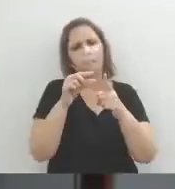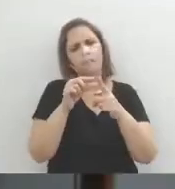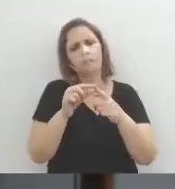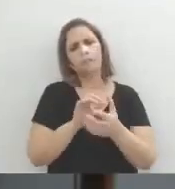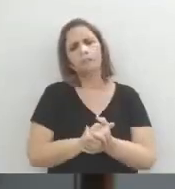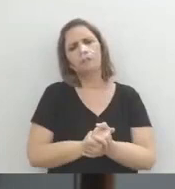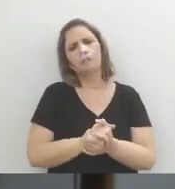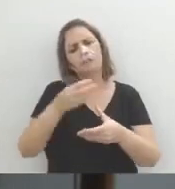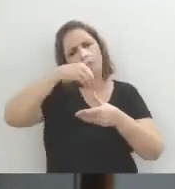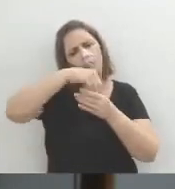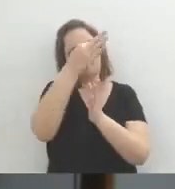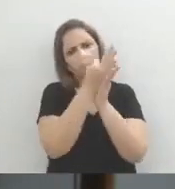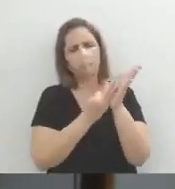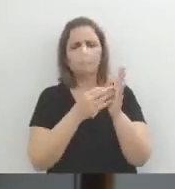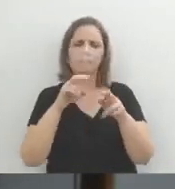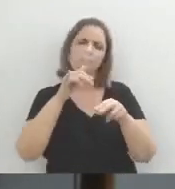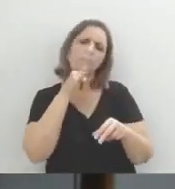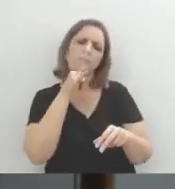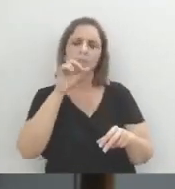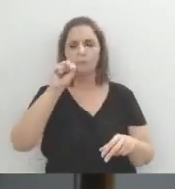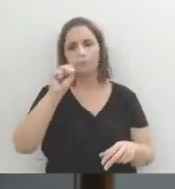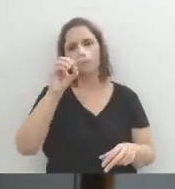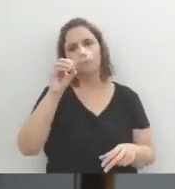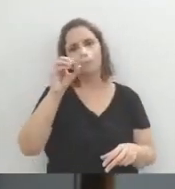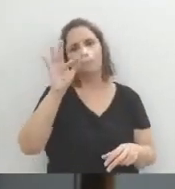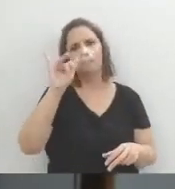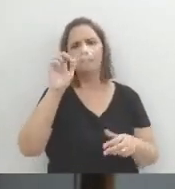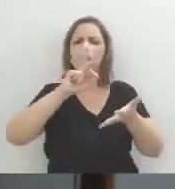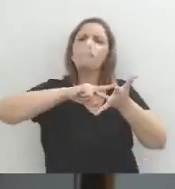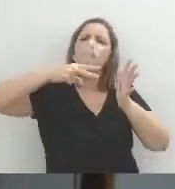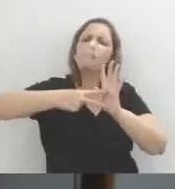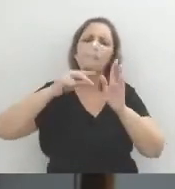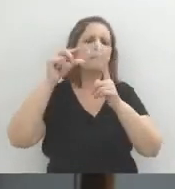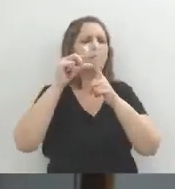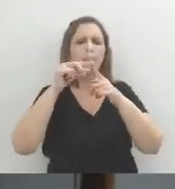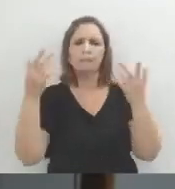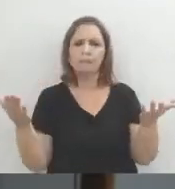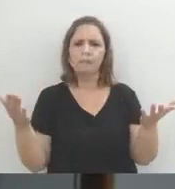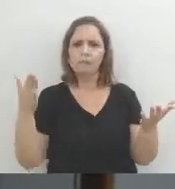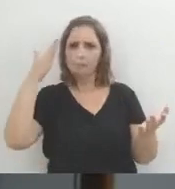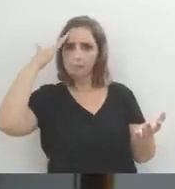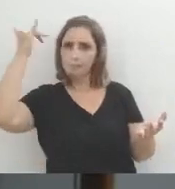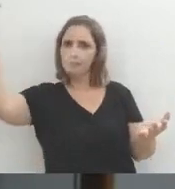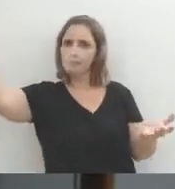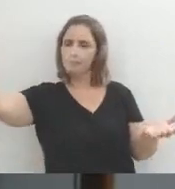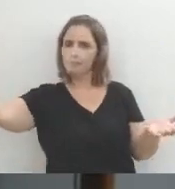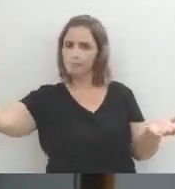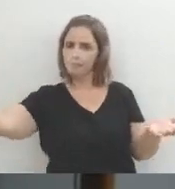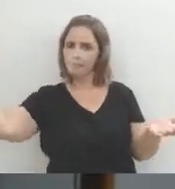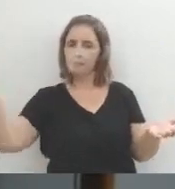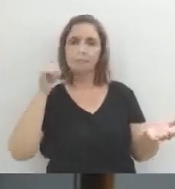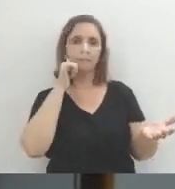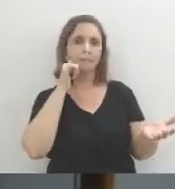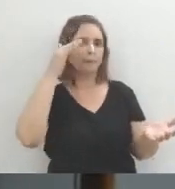dentro dos seus textos. Por exemplo, Sofia, né? O significado da palavra Sofia, sabedoria, né? Era uma mulher